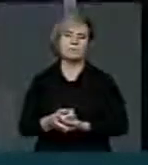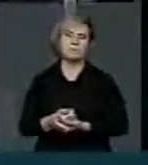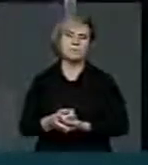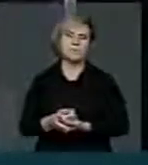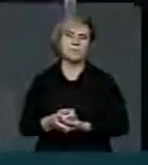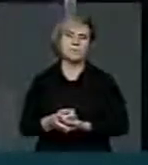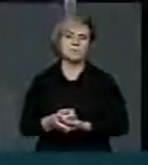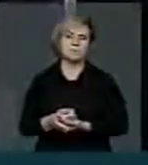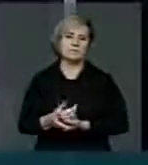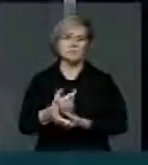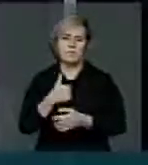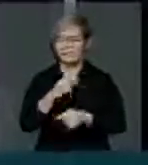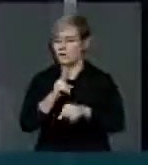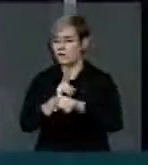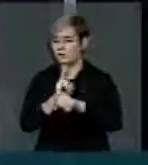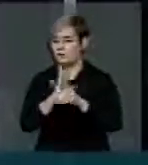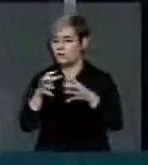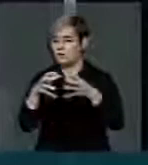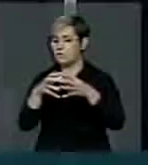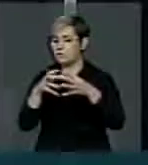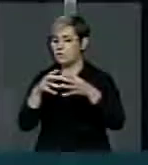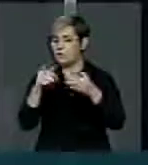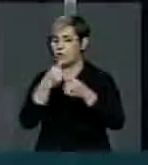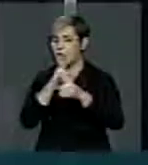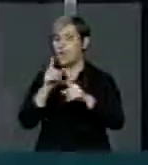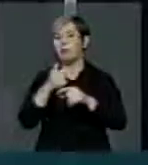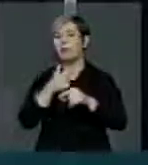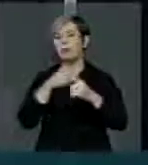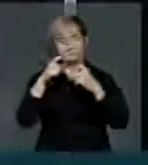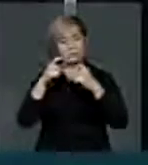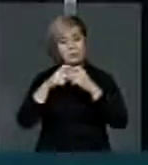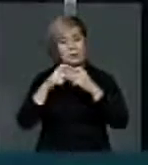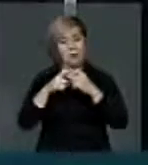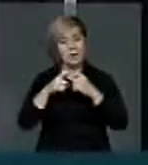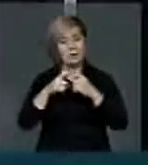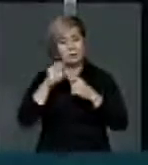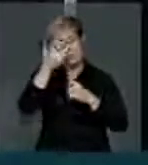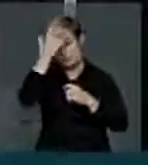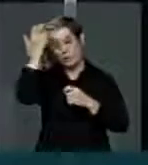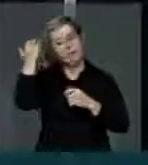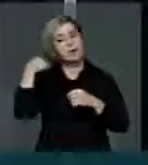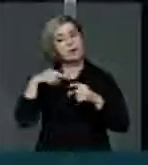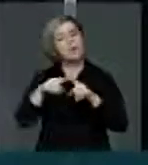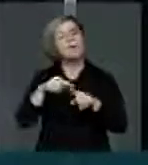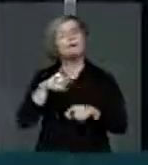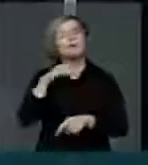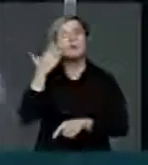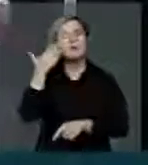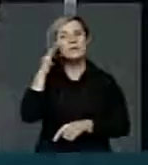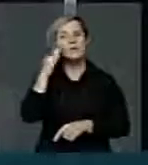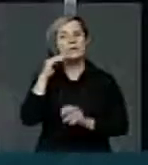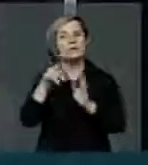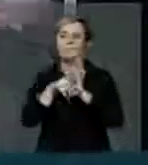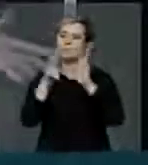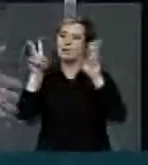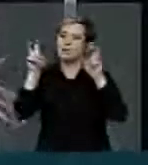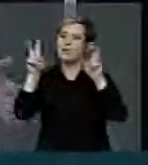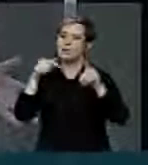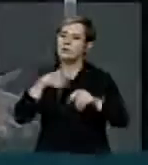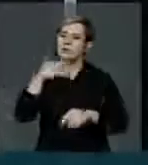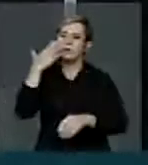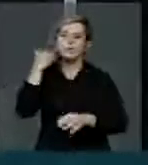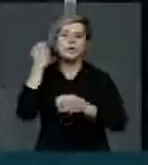defesa de classe. Eu sou médico, mas eu não estou aqui fazendo defesa de classe. Estou falando porque eu entendo do assunto. Estou falando porque eu sei como